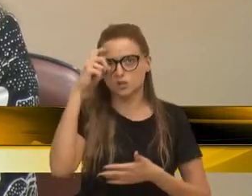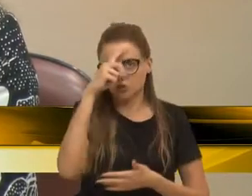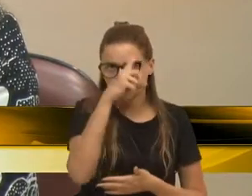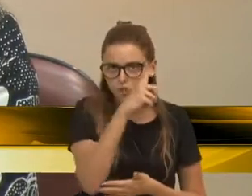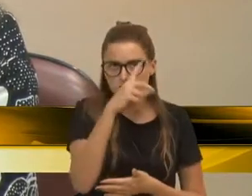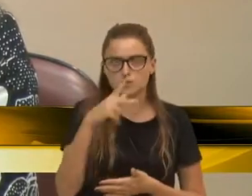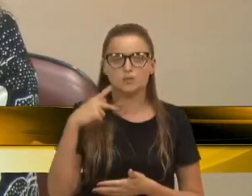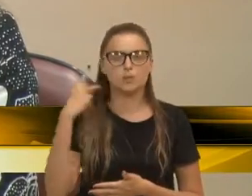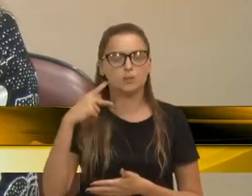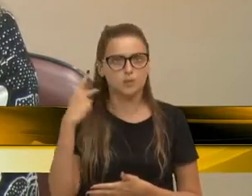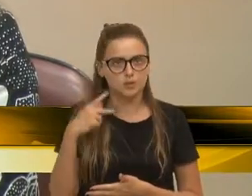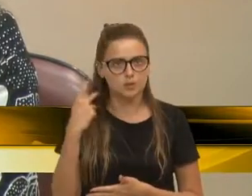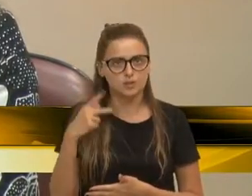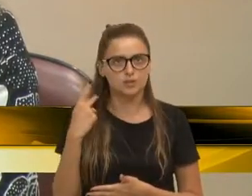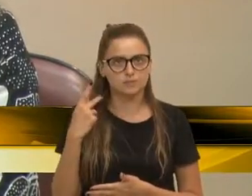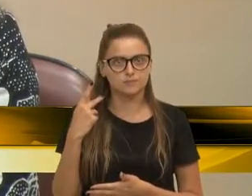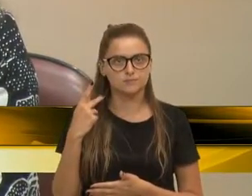político,